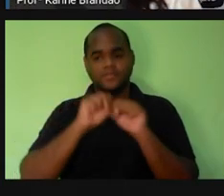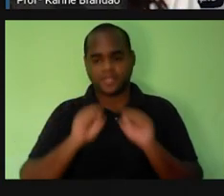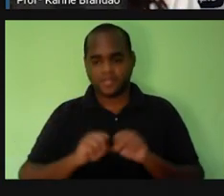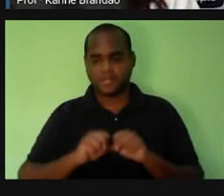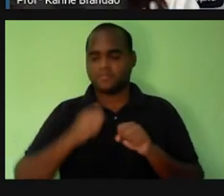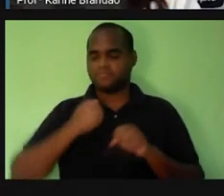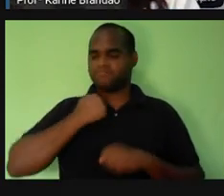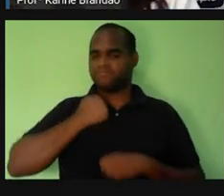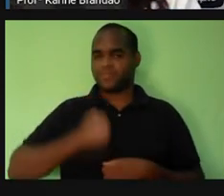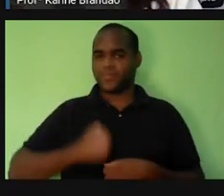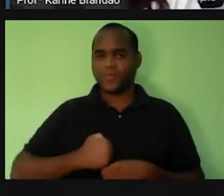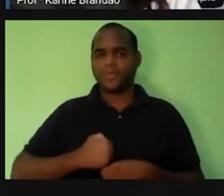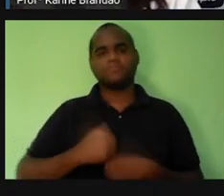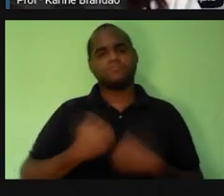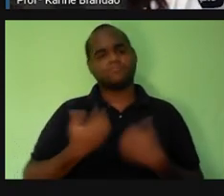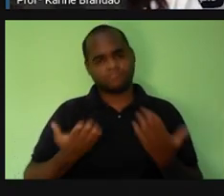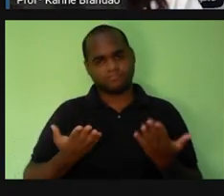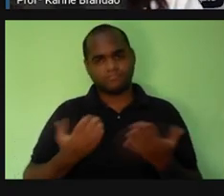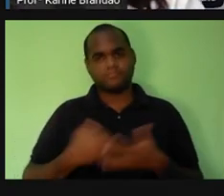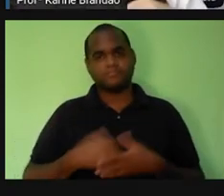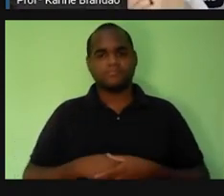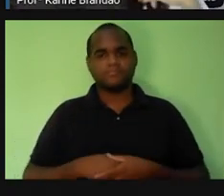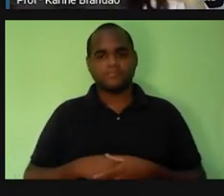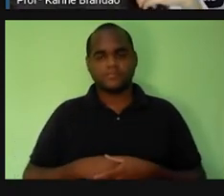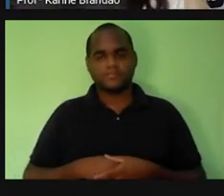Quando a gente tem um gastro...